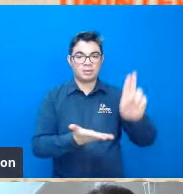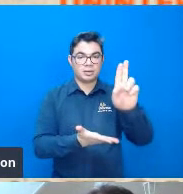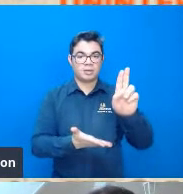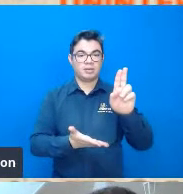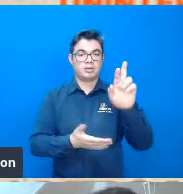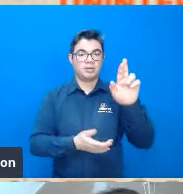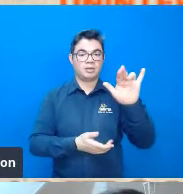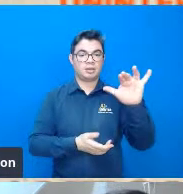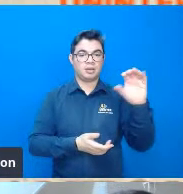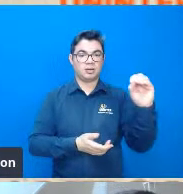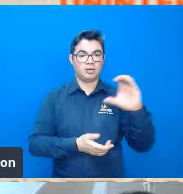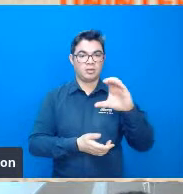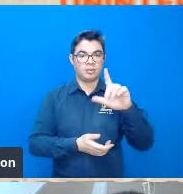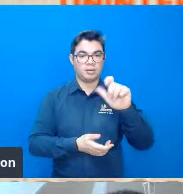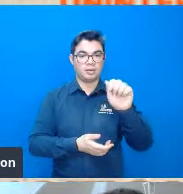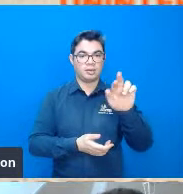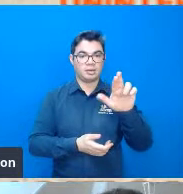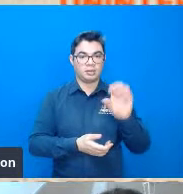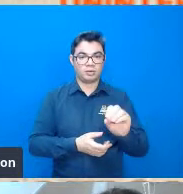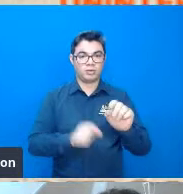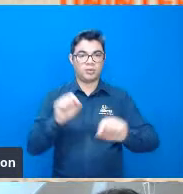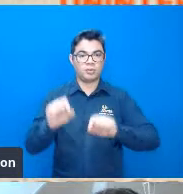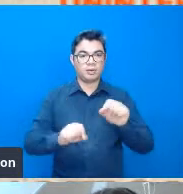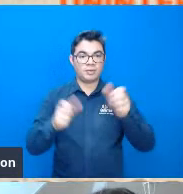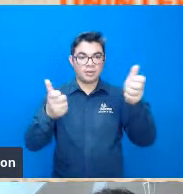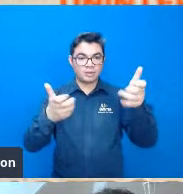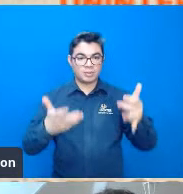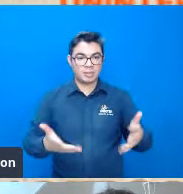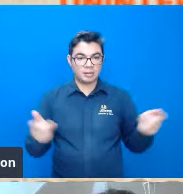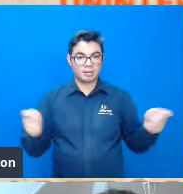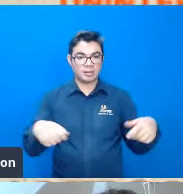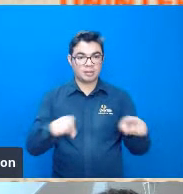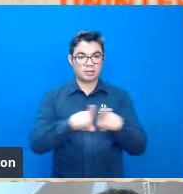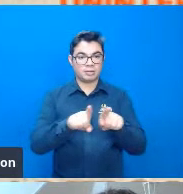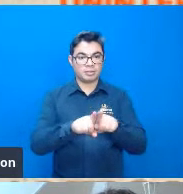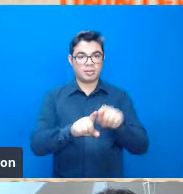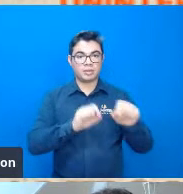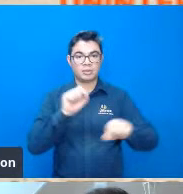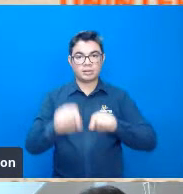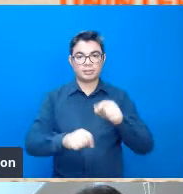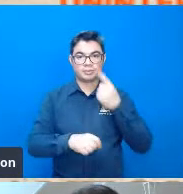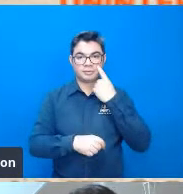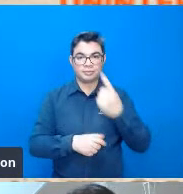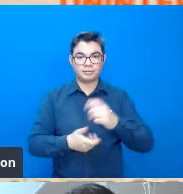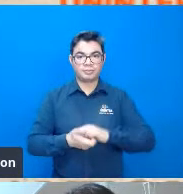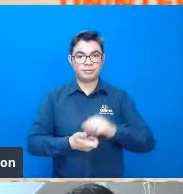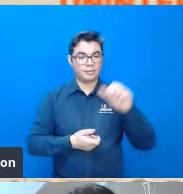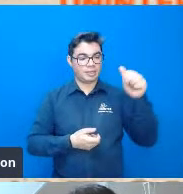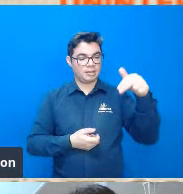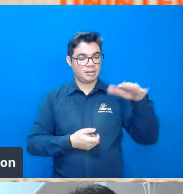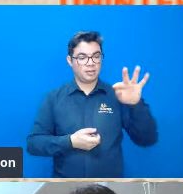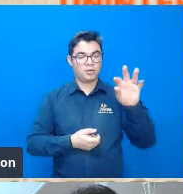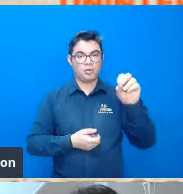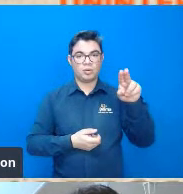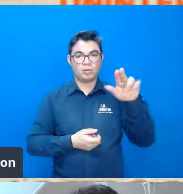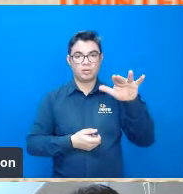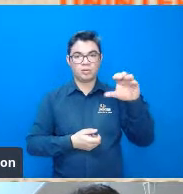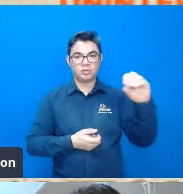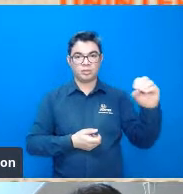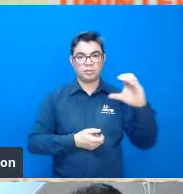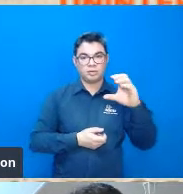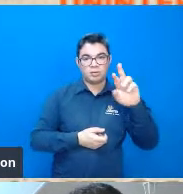eu vou falar um pouquinho agora sobre as obras do Antônio Cristofoletti o Antônio Cristofoletti publicou